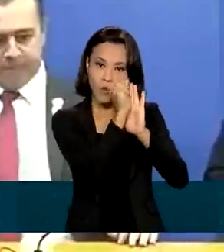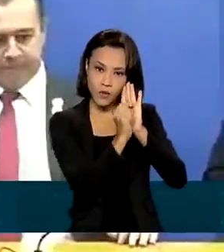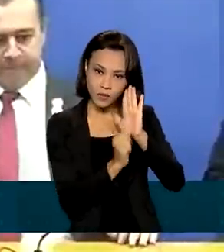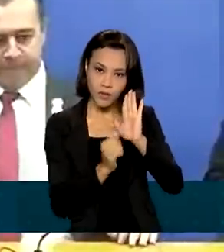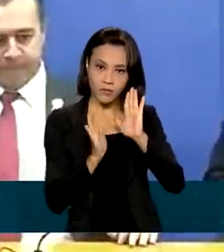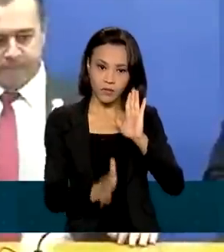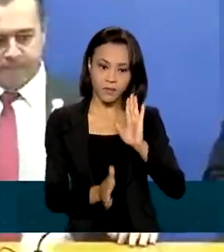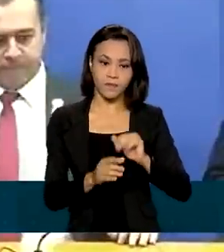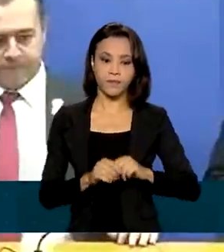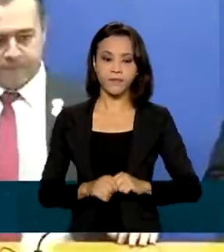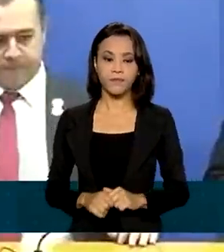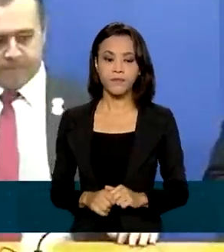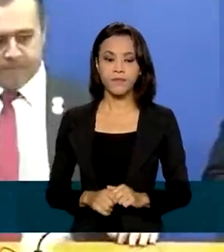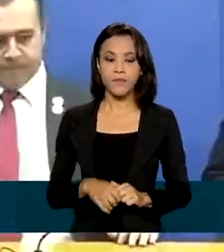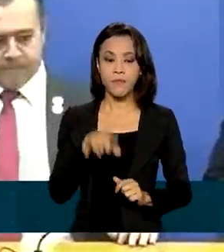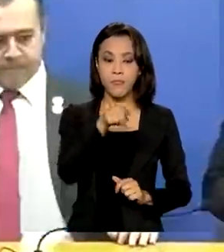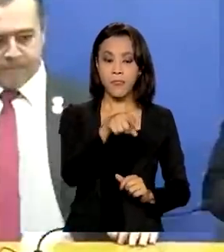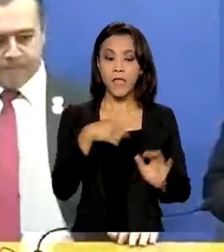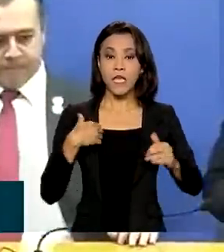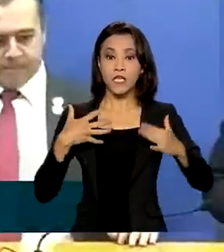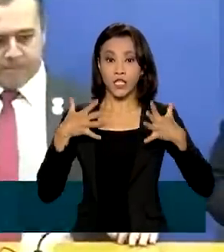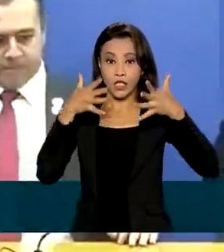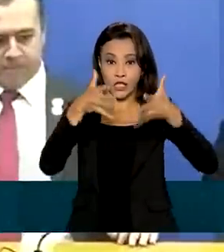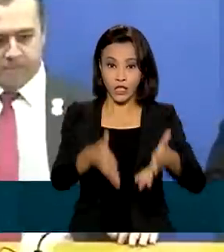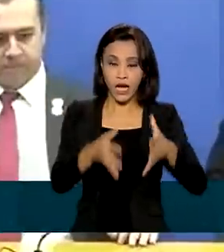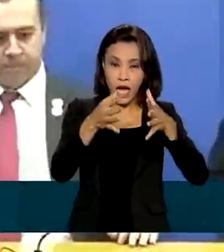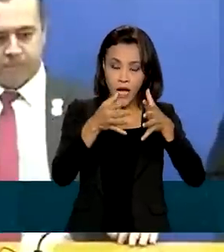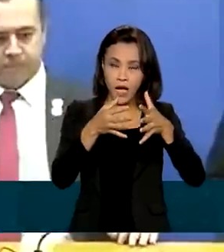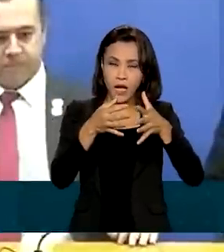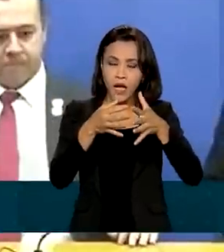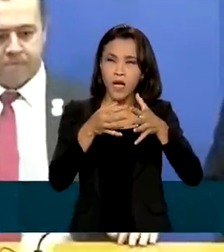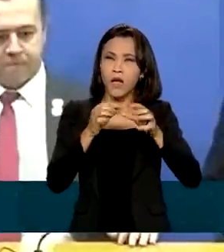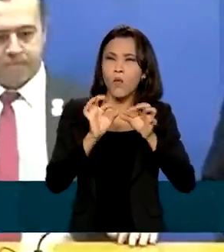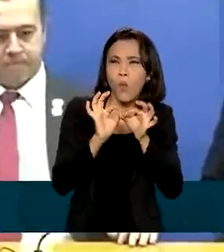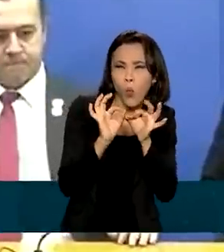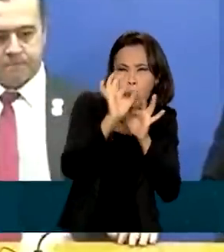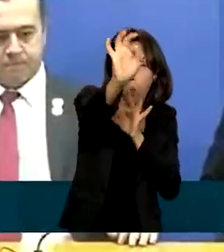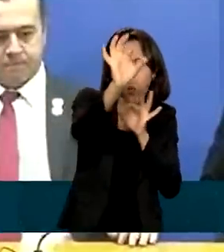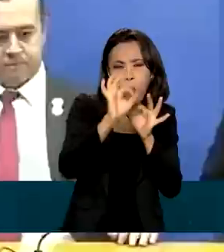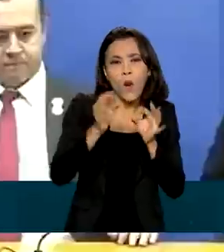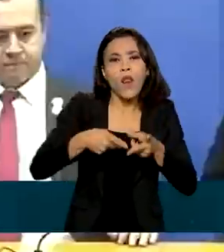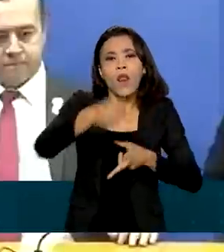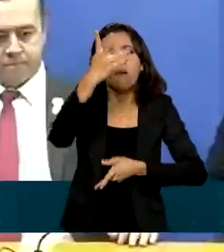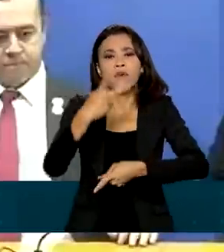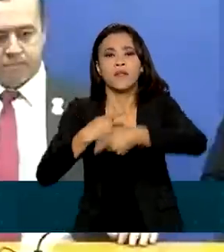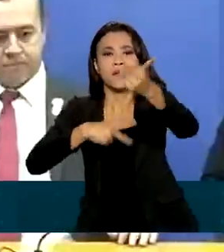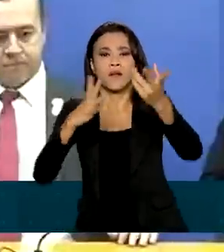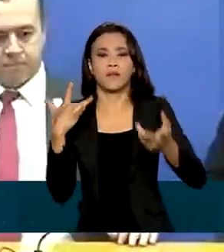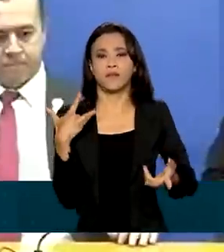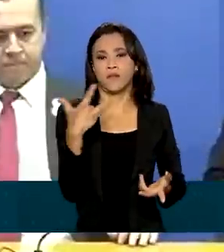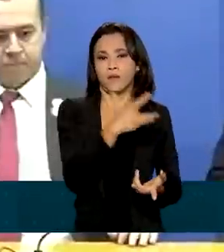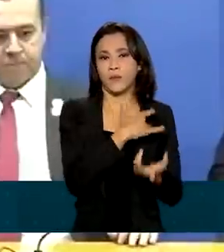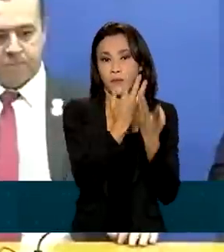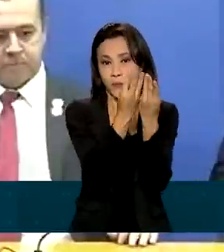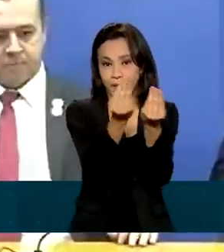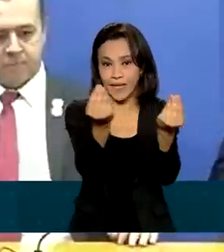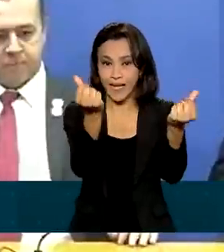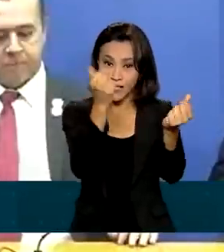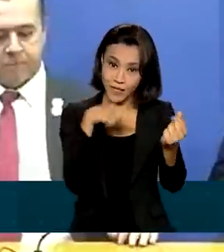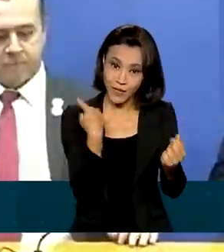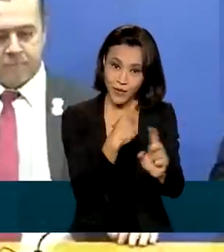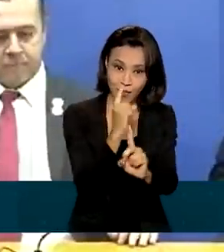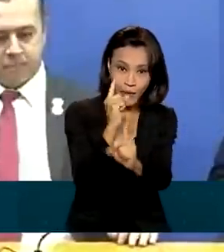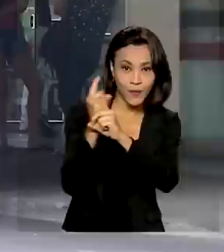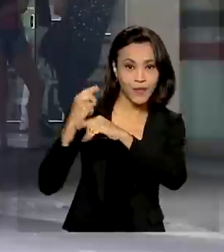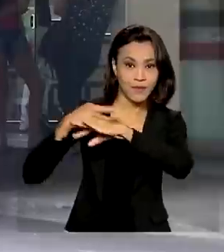aos rincões mais longínquos a saúde e qualidade que a gente consegue encontrar nas grandes